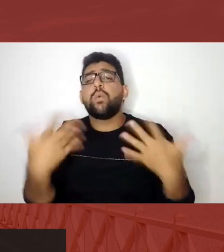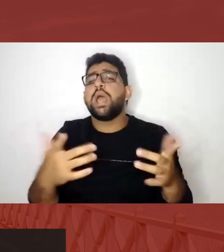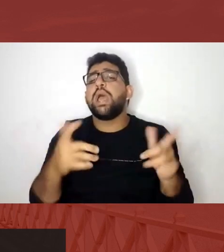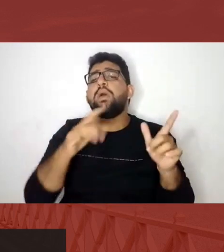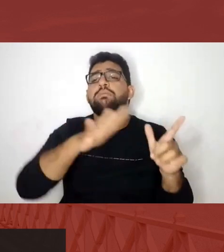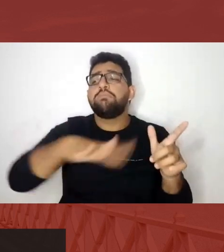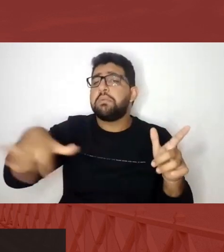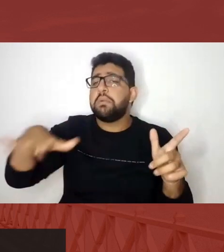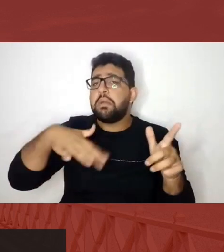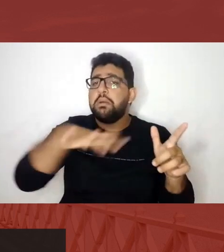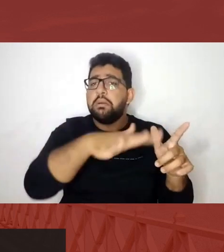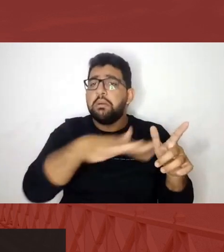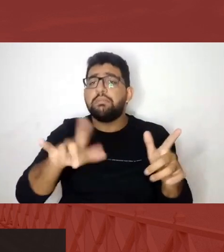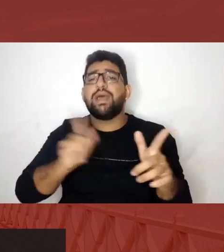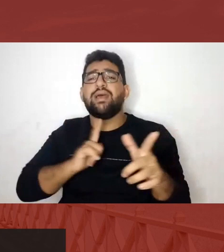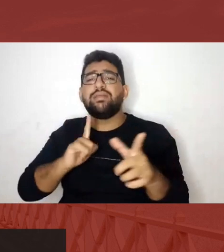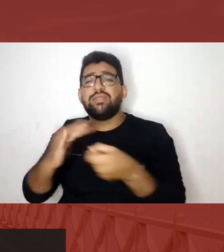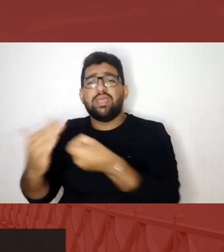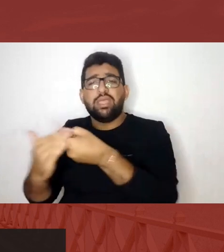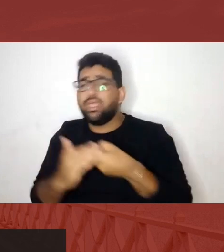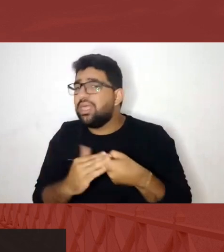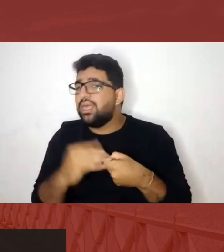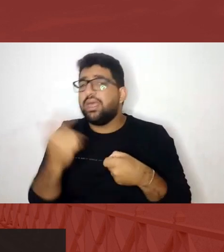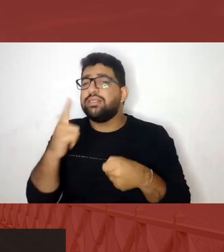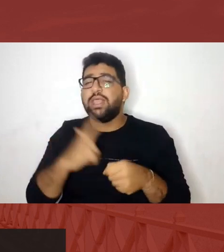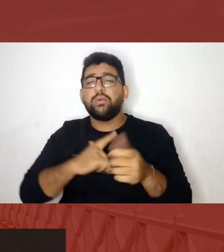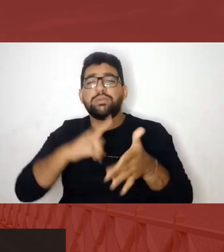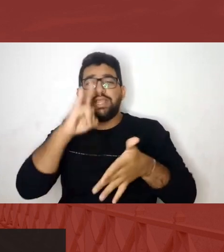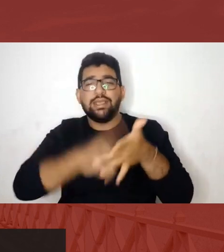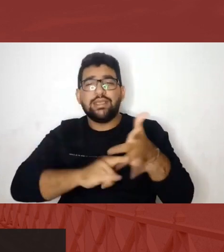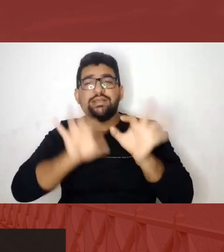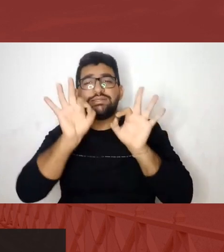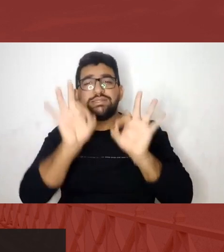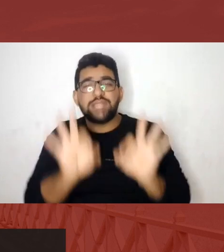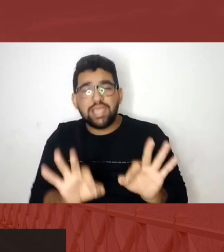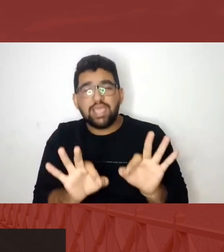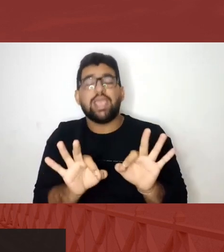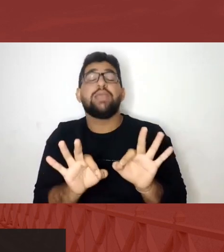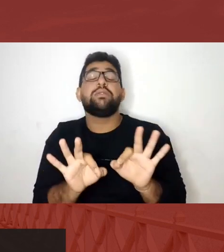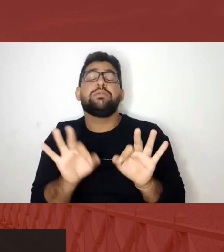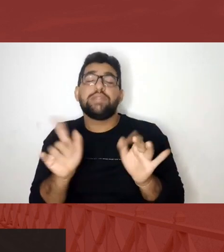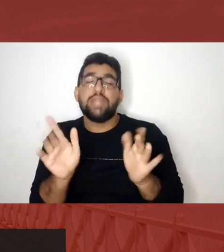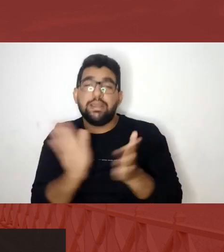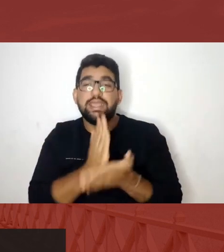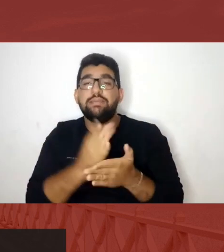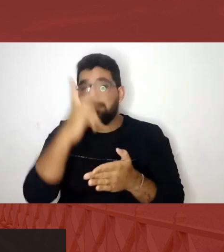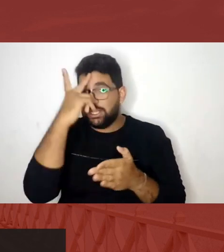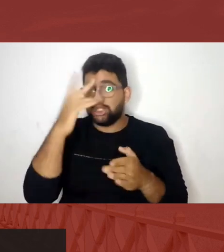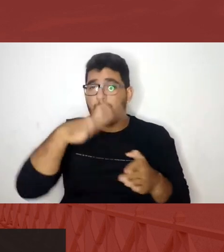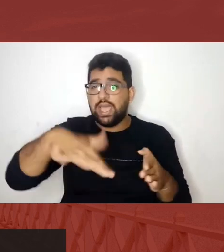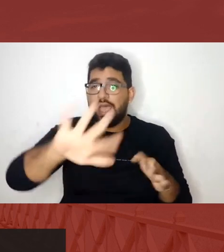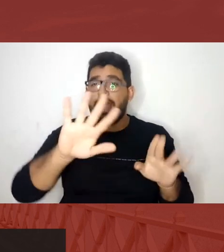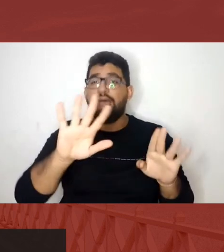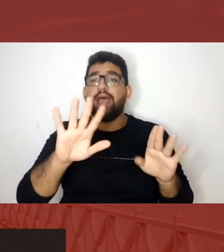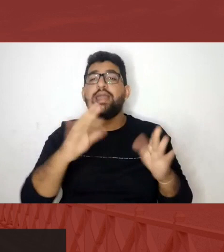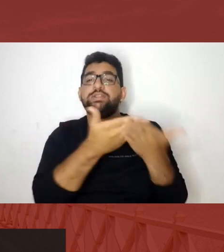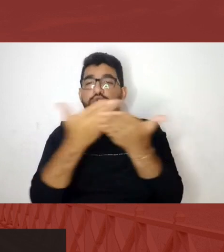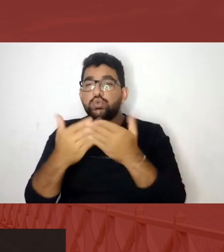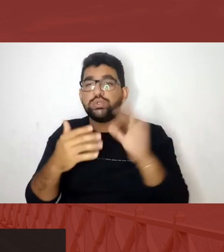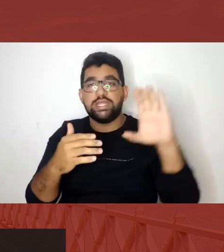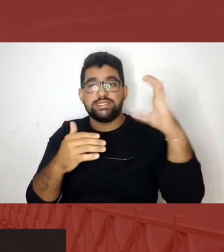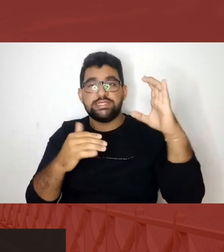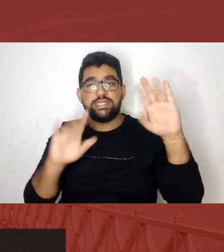negligenciados sem regularização fundiária, cada vez que alguém das áreas de humanas é capaz de chegar lá no